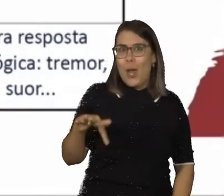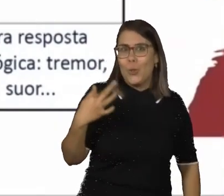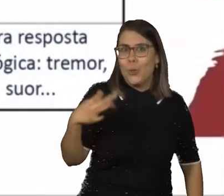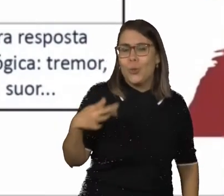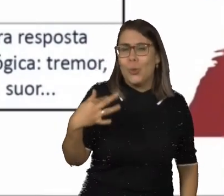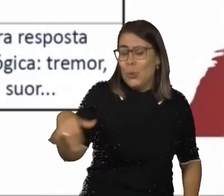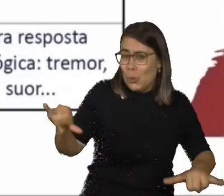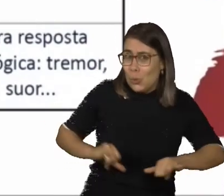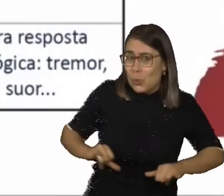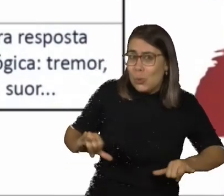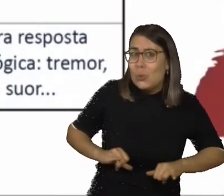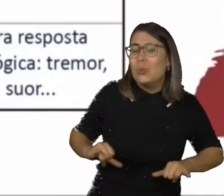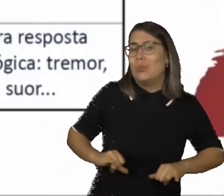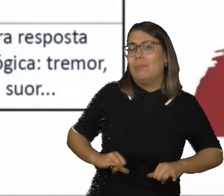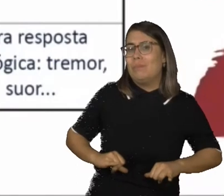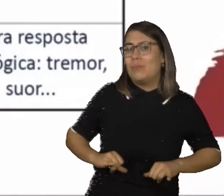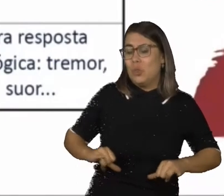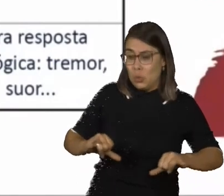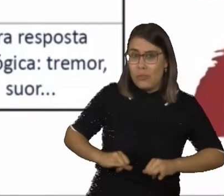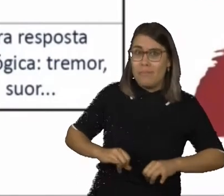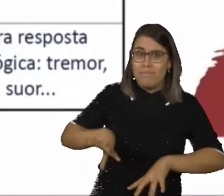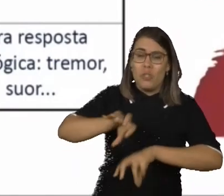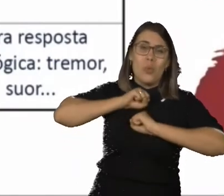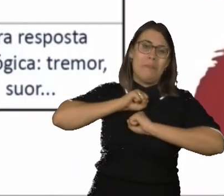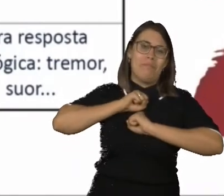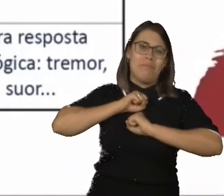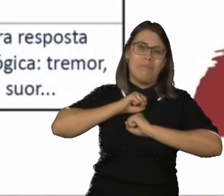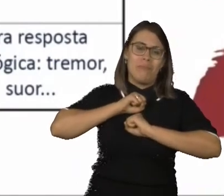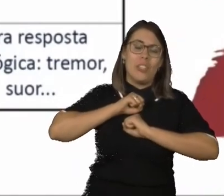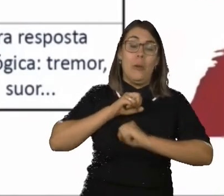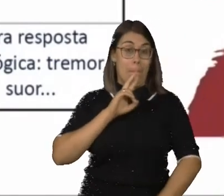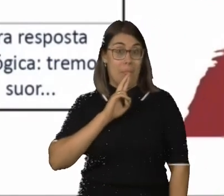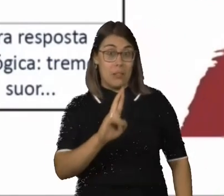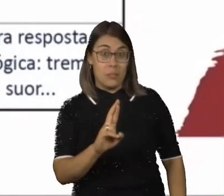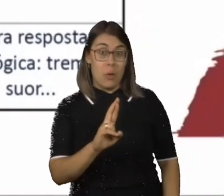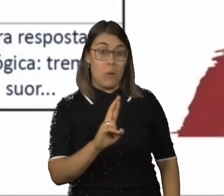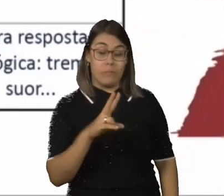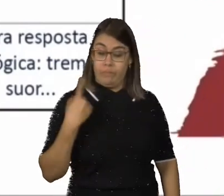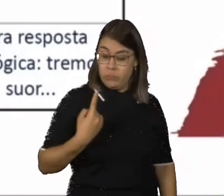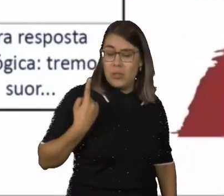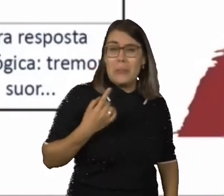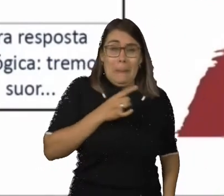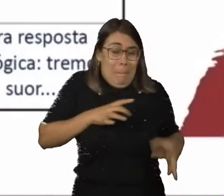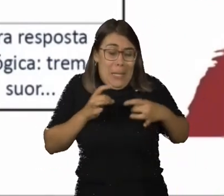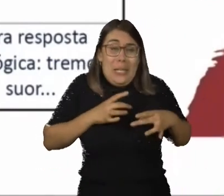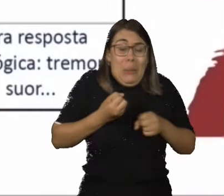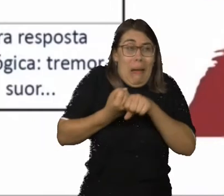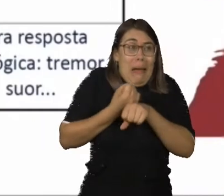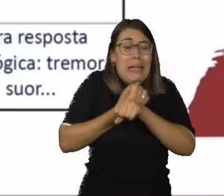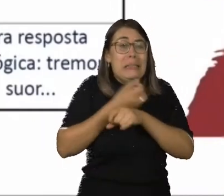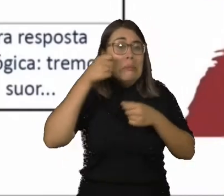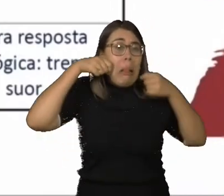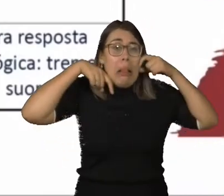sofrimento é opcional. Isso gera nas pessoas um comportamento, que gera uma resposta fisiológica. Ai, o medo me dá tremor, me dá suor.